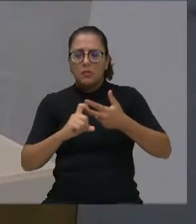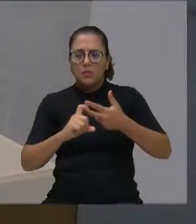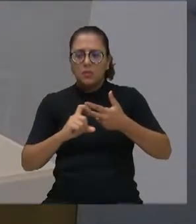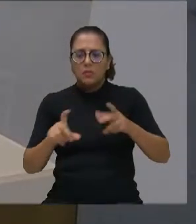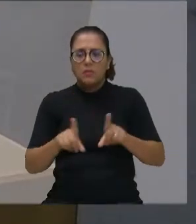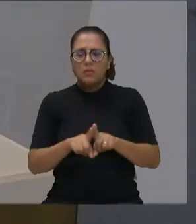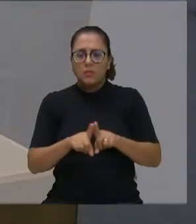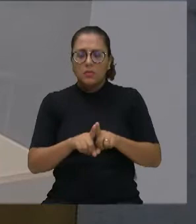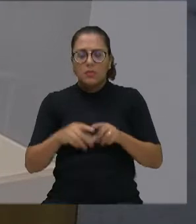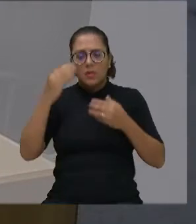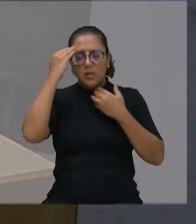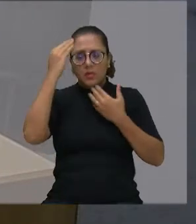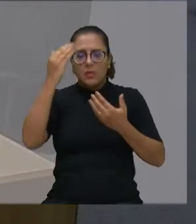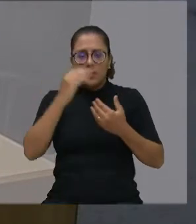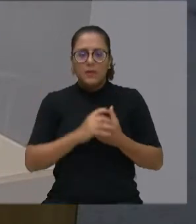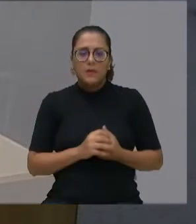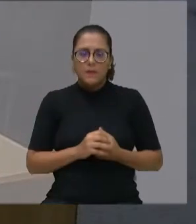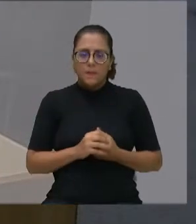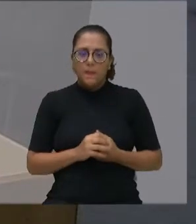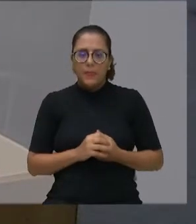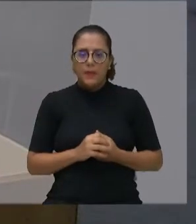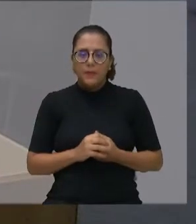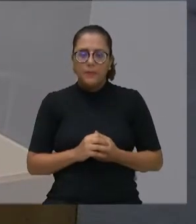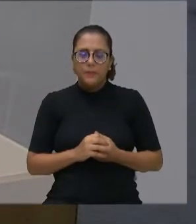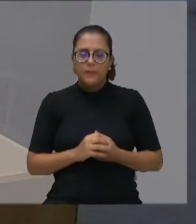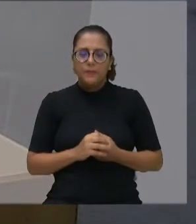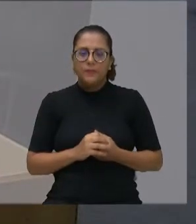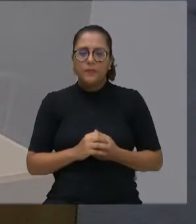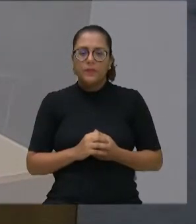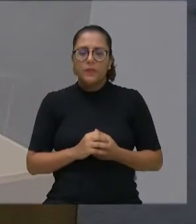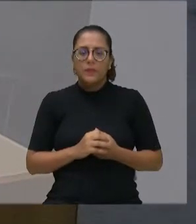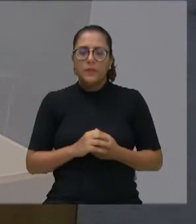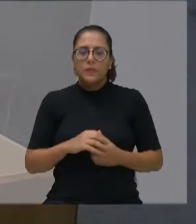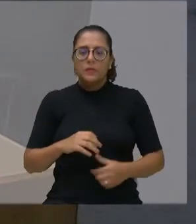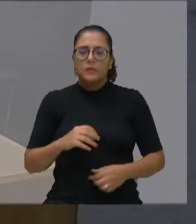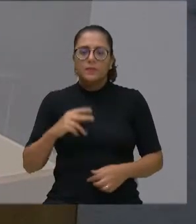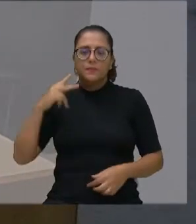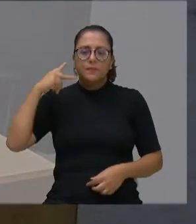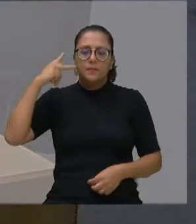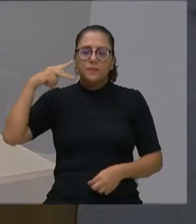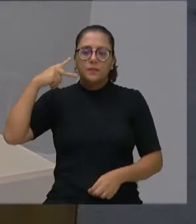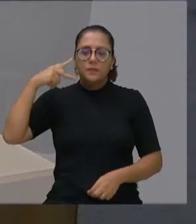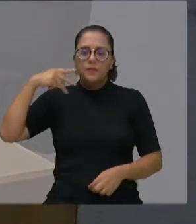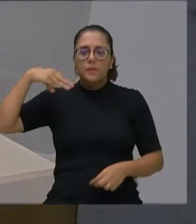Peço ao vereador Marcão da Cremia que suma o trabalho da mesa que eu possa também me pronunciar.